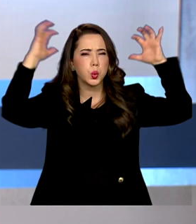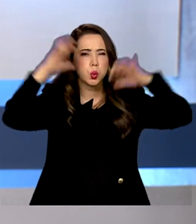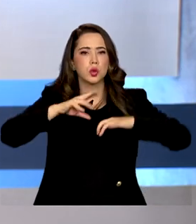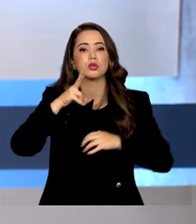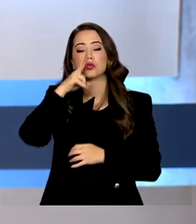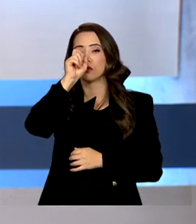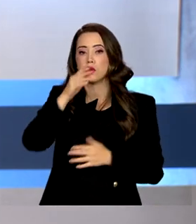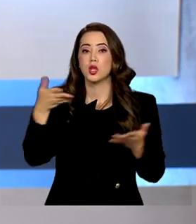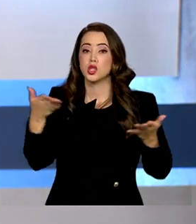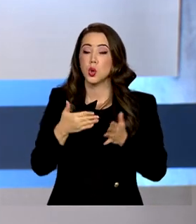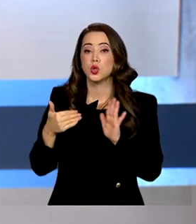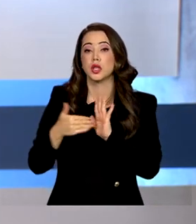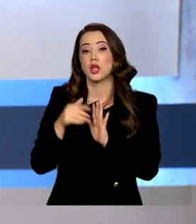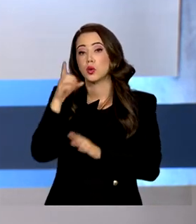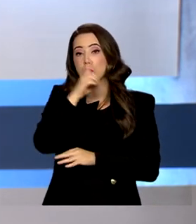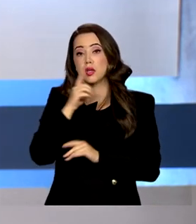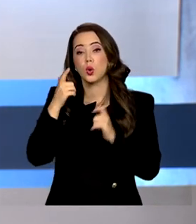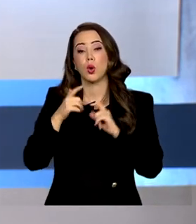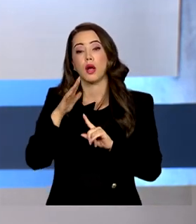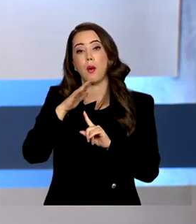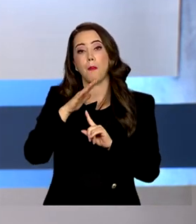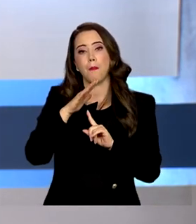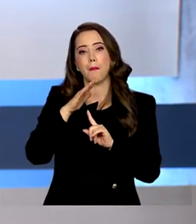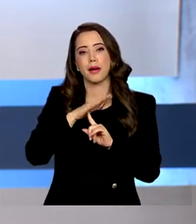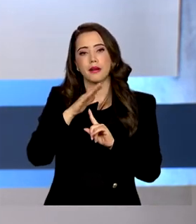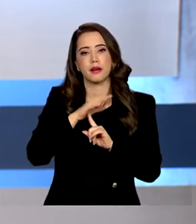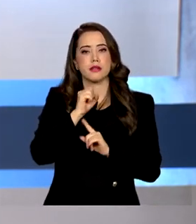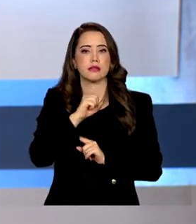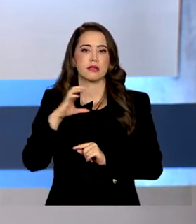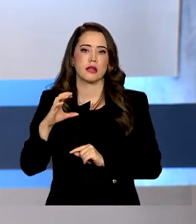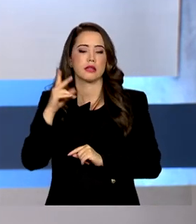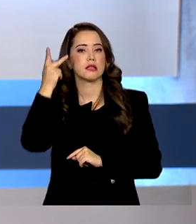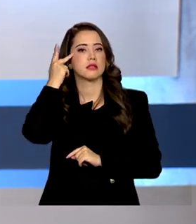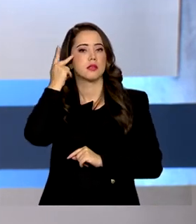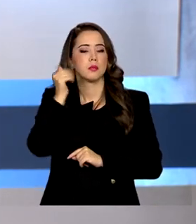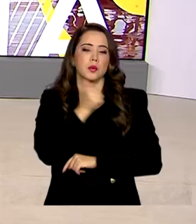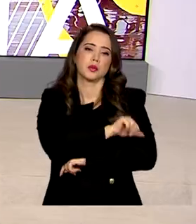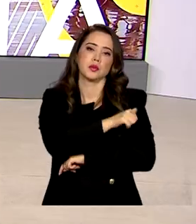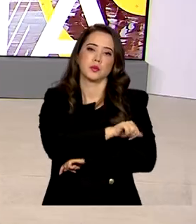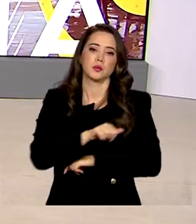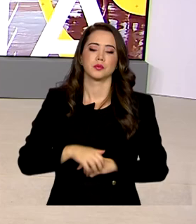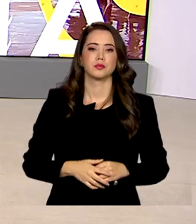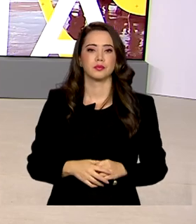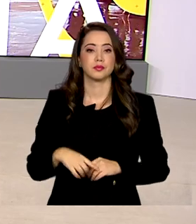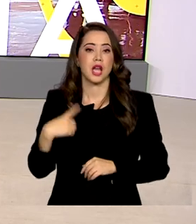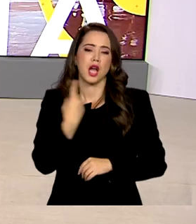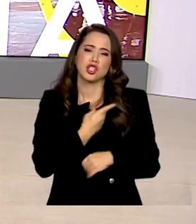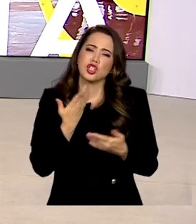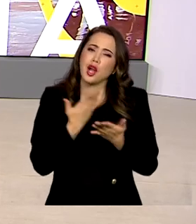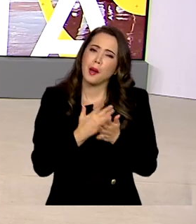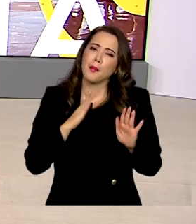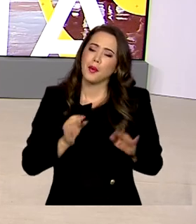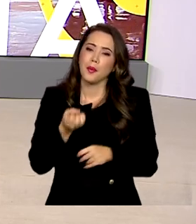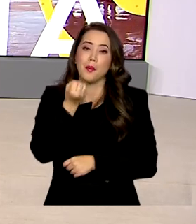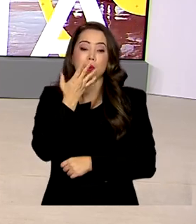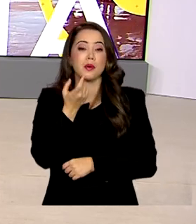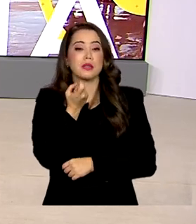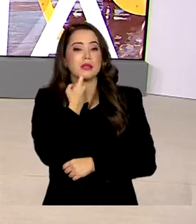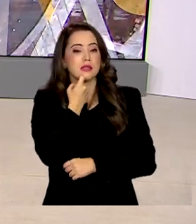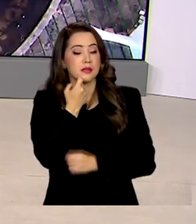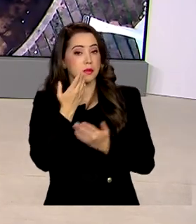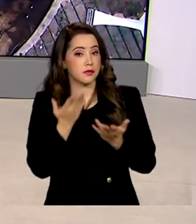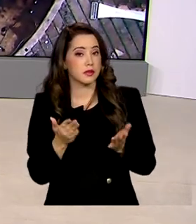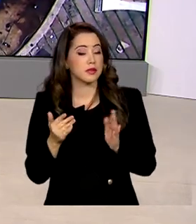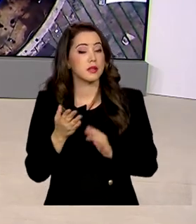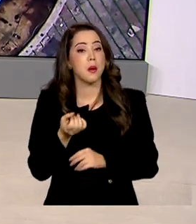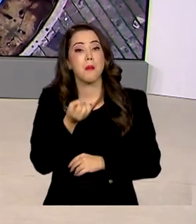hoje e domingo para os estados do Paraná, Santa Catarina, São Paulo e Rio de Janeiro. A gente fica por aqui, uma ótima sexta-feira para